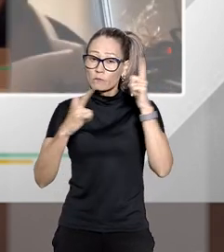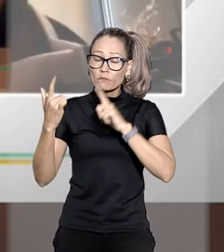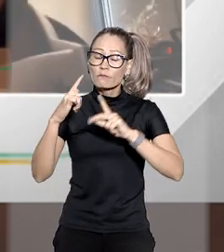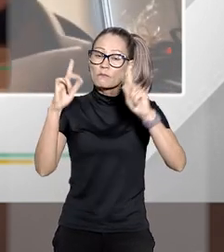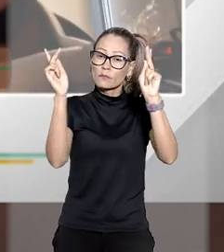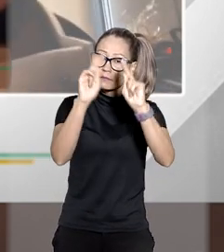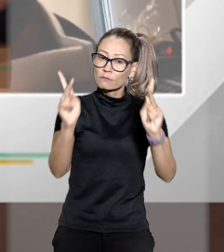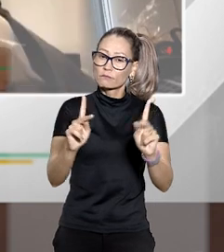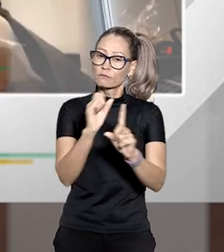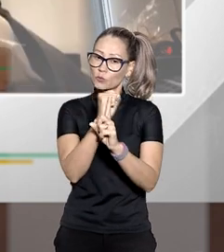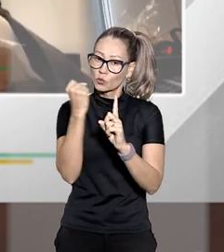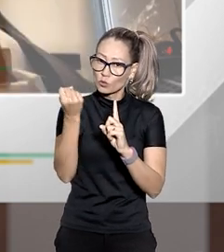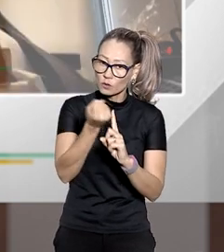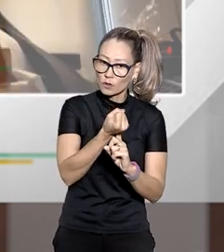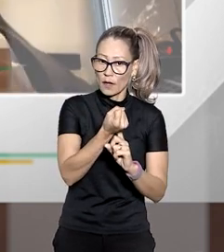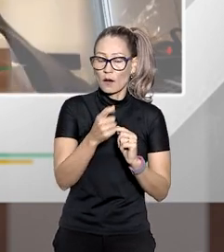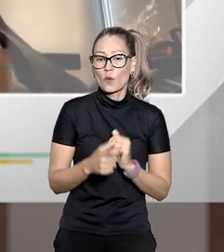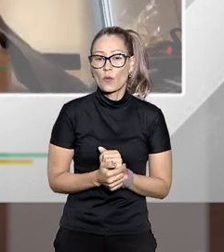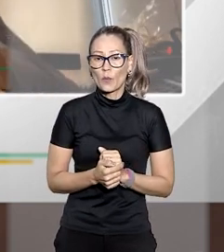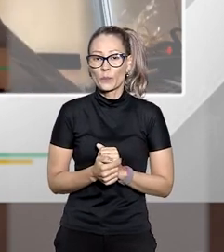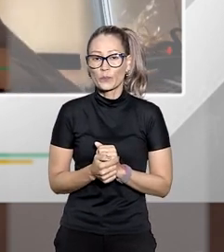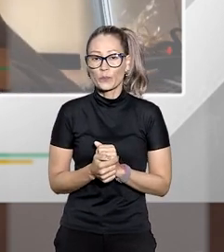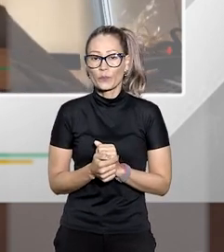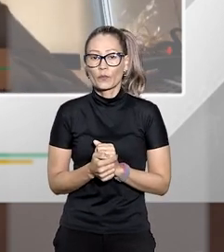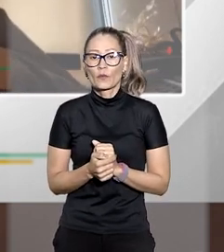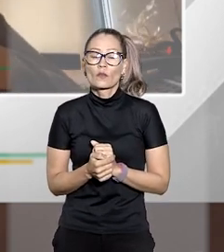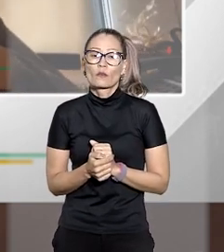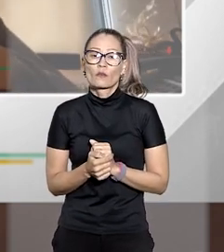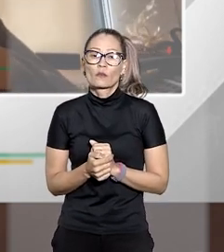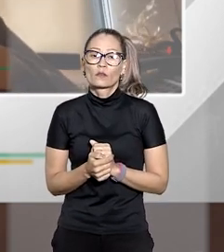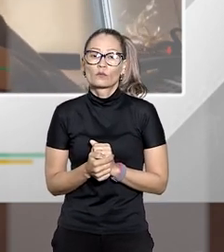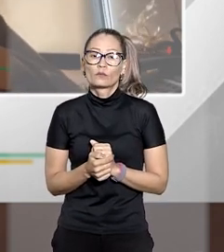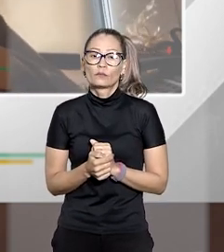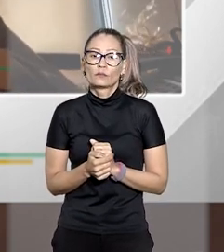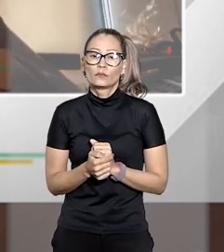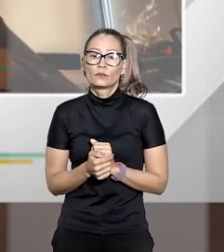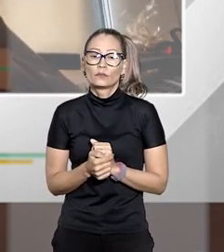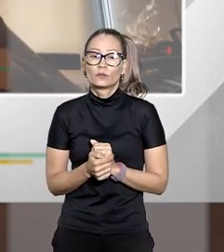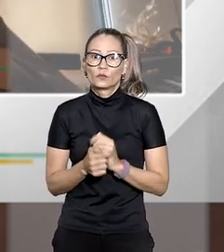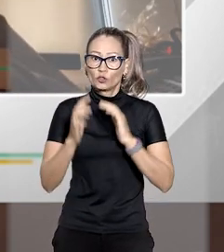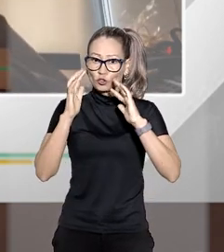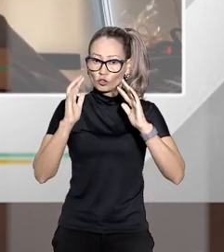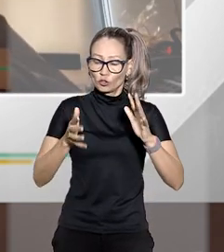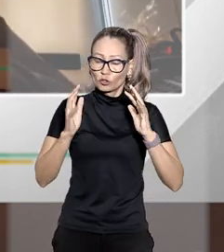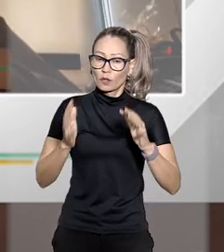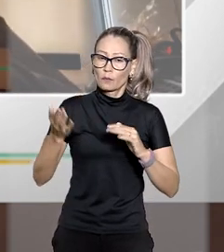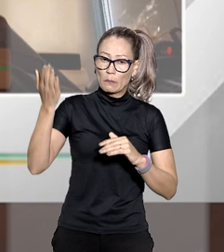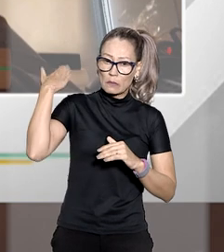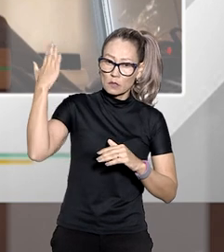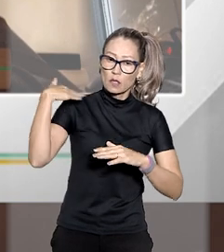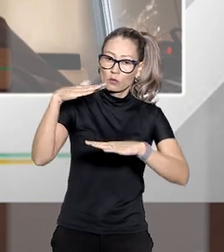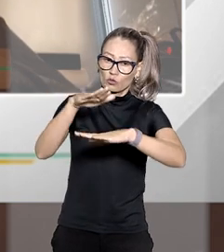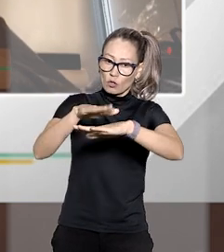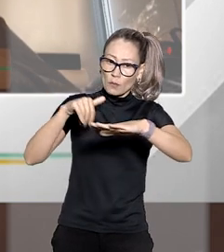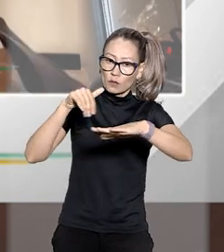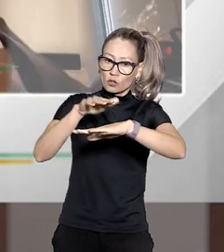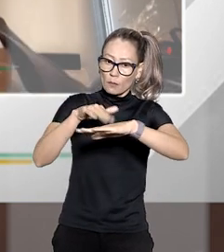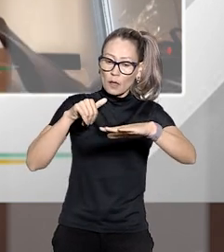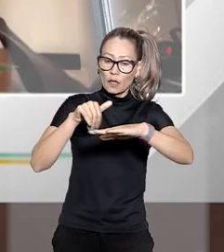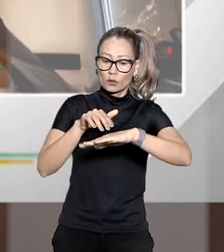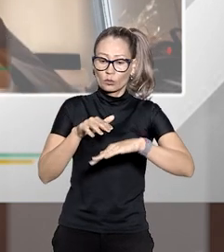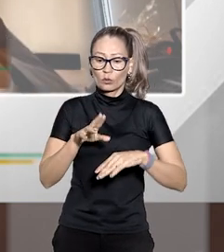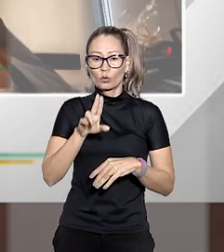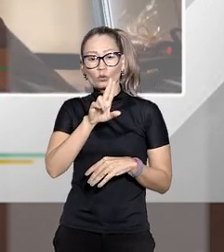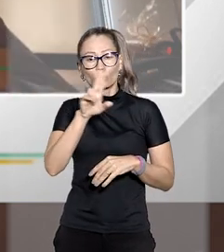pacificação social o sistema de precedentes isso vem muito lá do chamado direito da comum